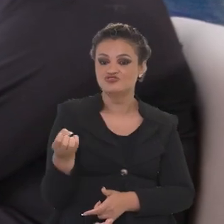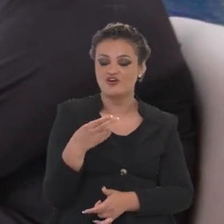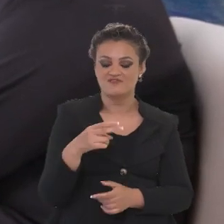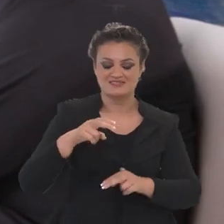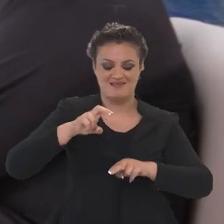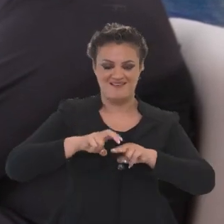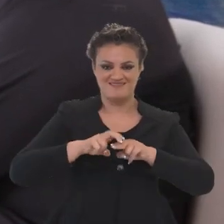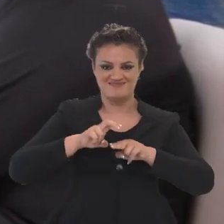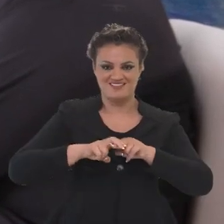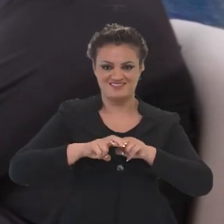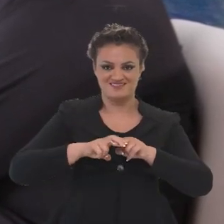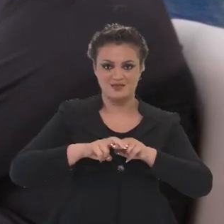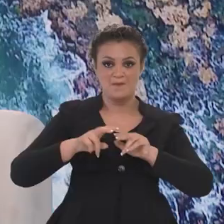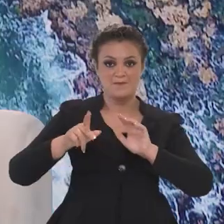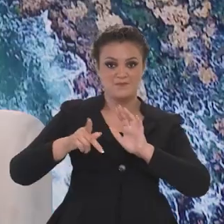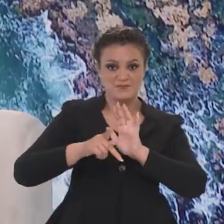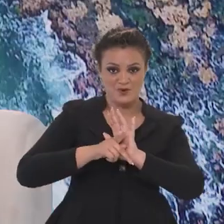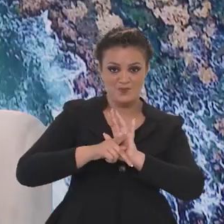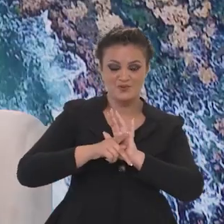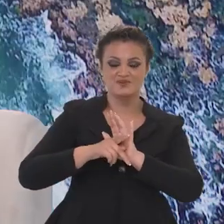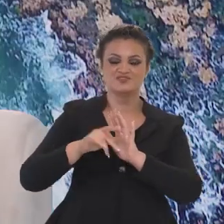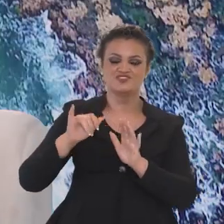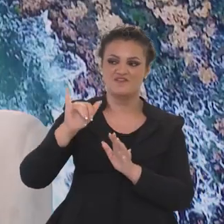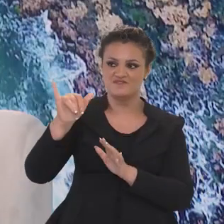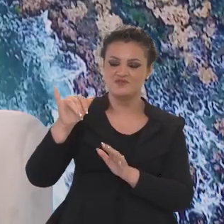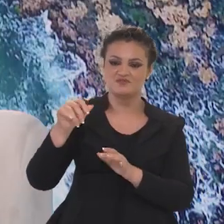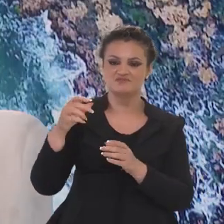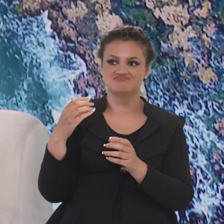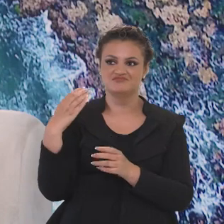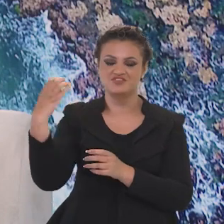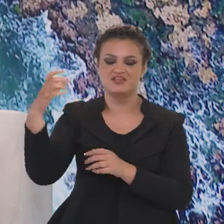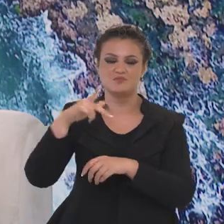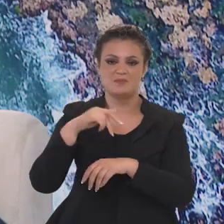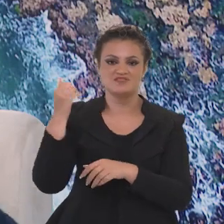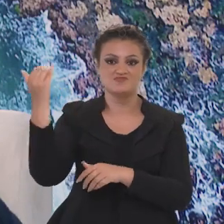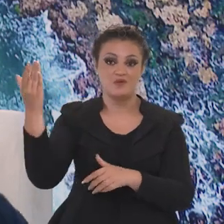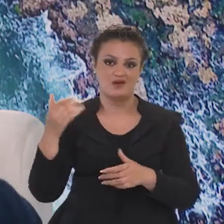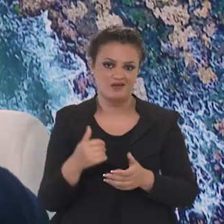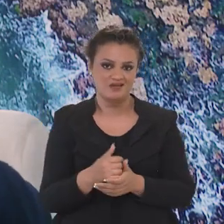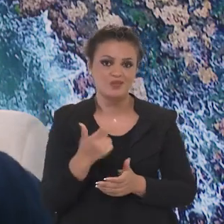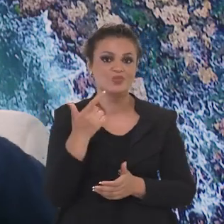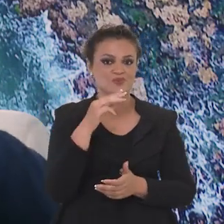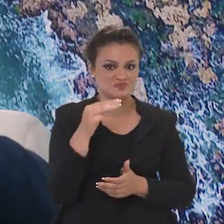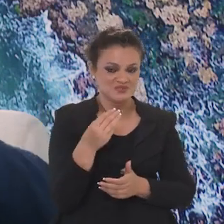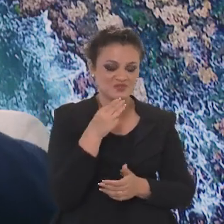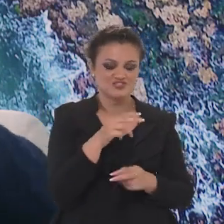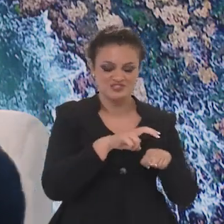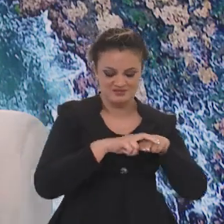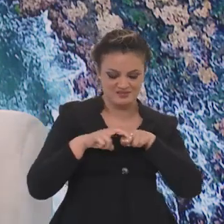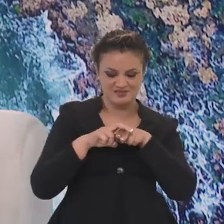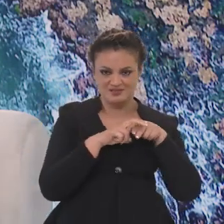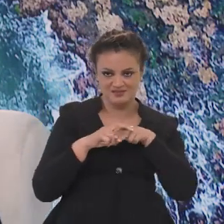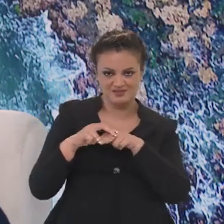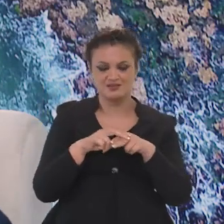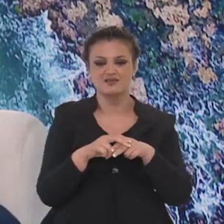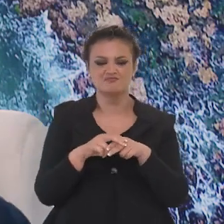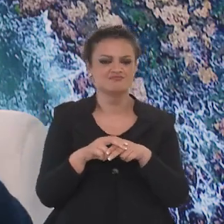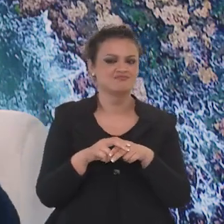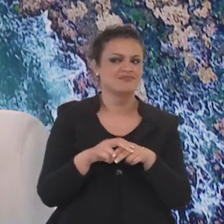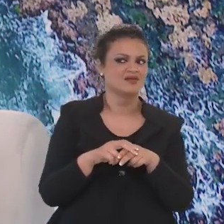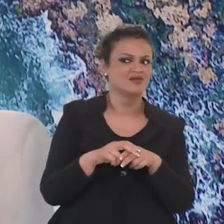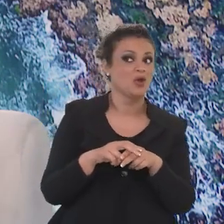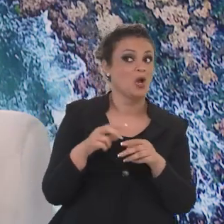assentos de voos internacionais para cá. Então, acho que isso é uma coisa muito importante, né? Ter 2 milhões de novos assentos